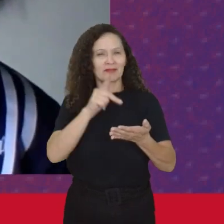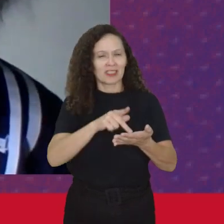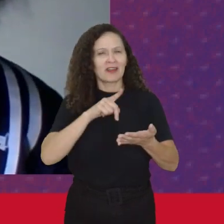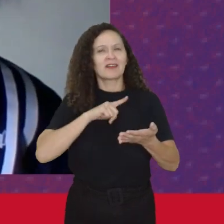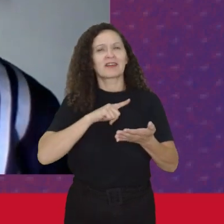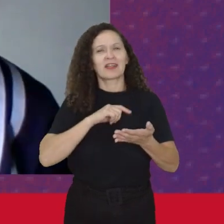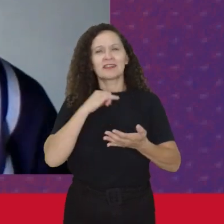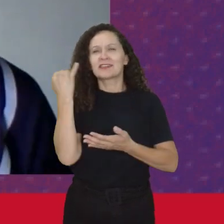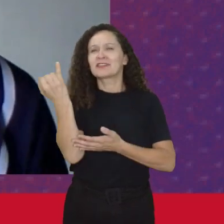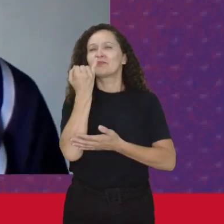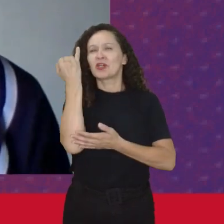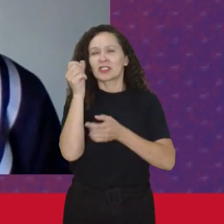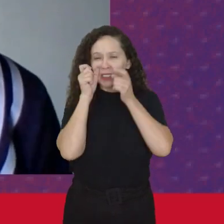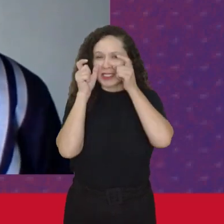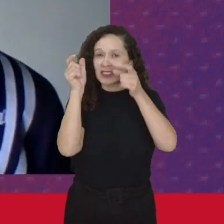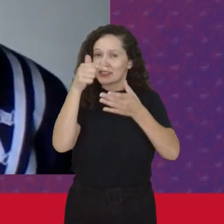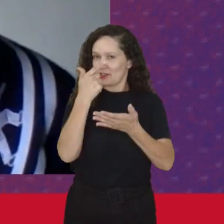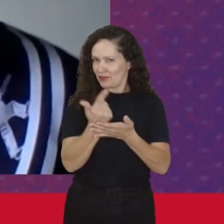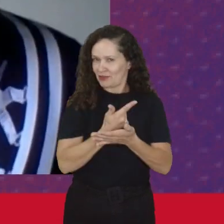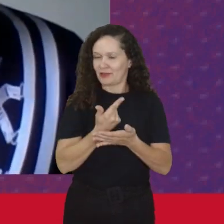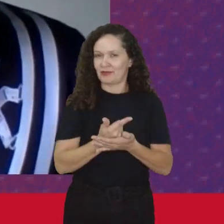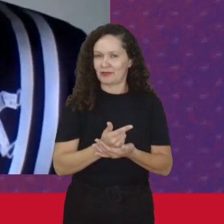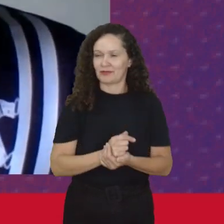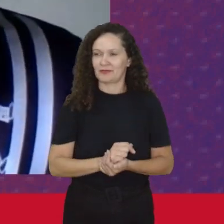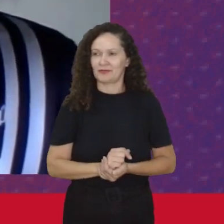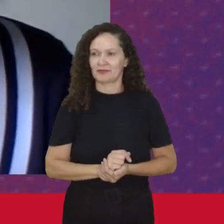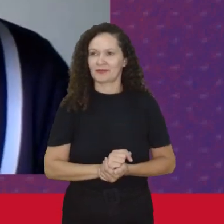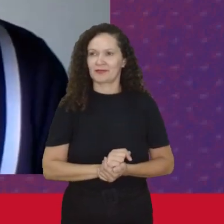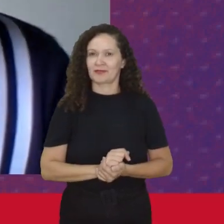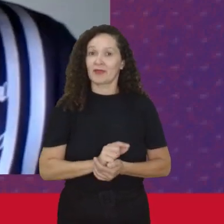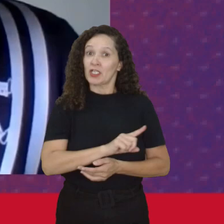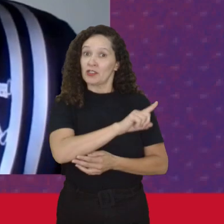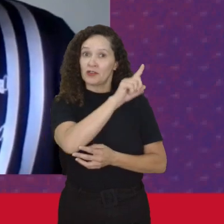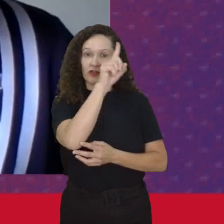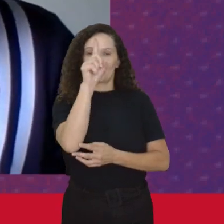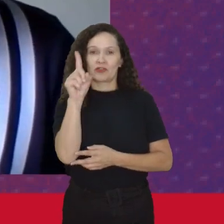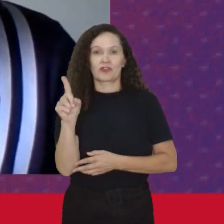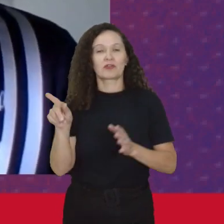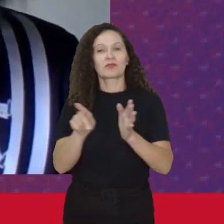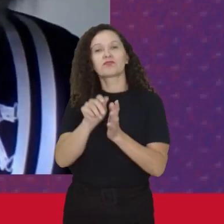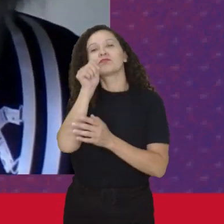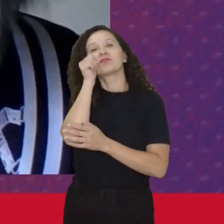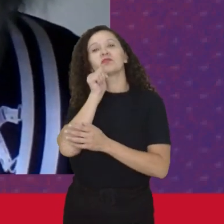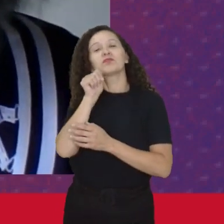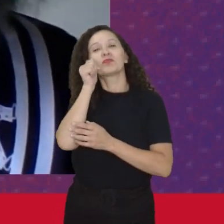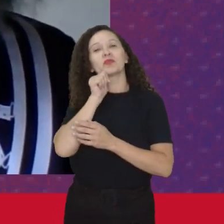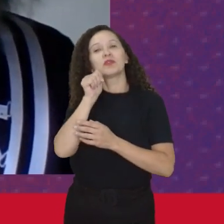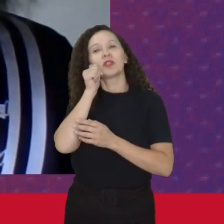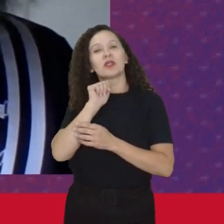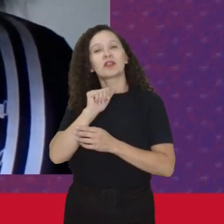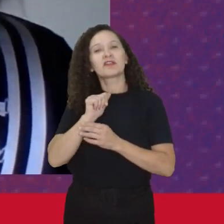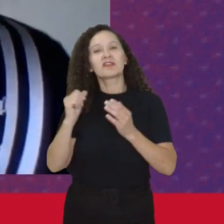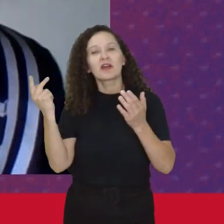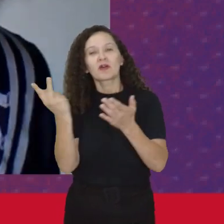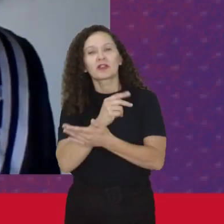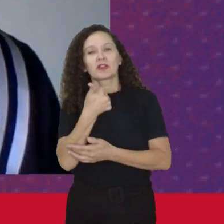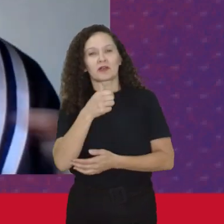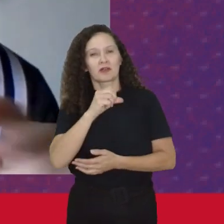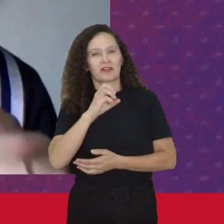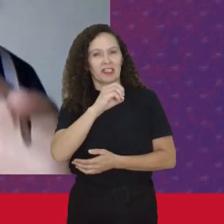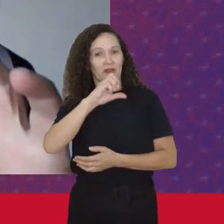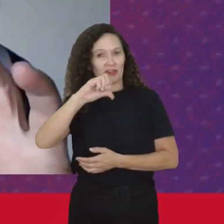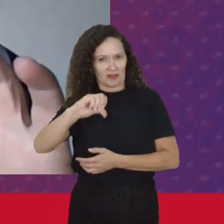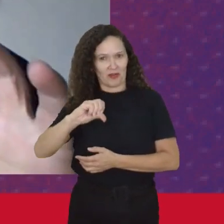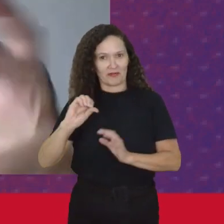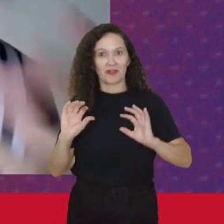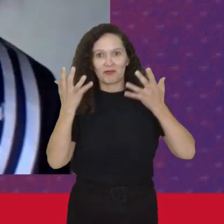elementos Bem interessantes Então Esse dia Das Mulheres Então foi comemorado Em 1909 E